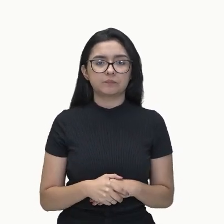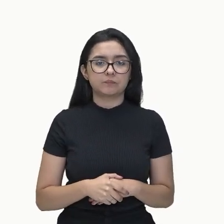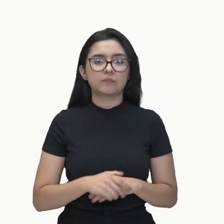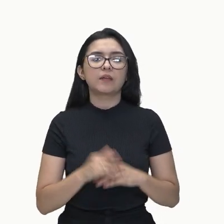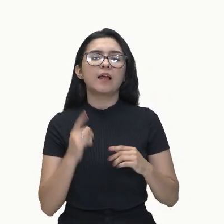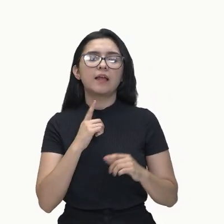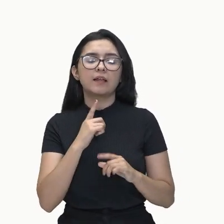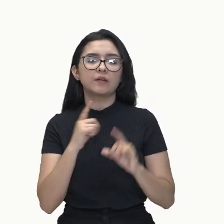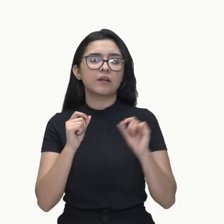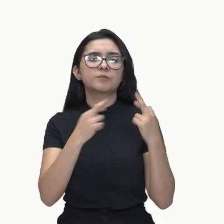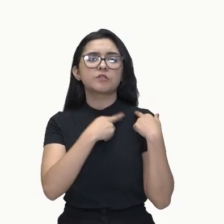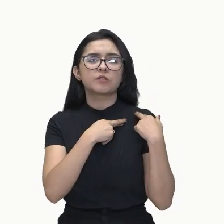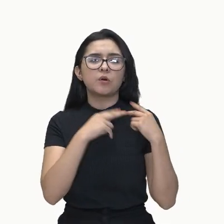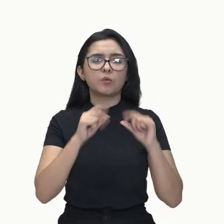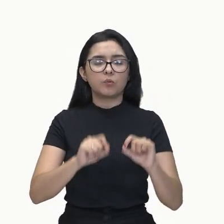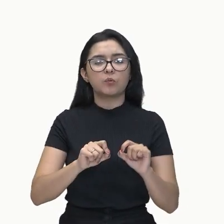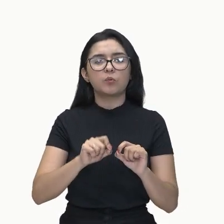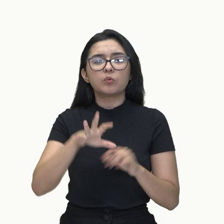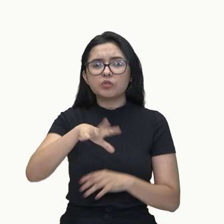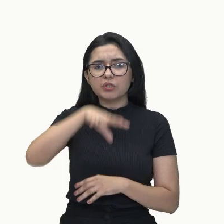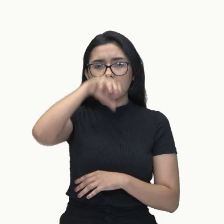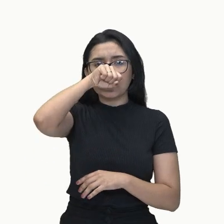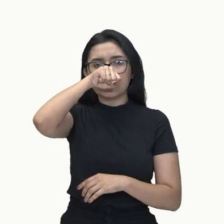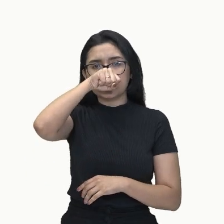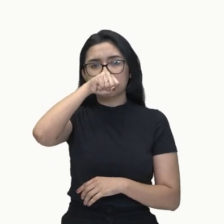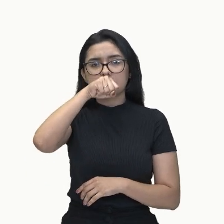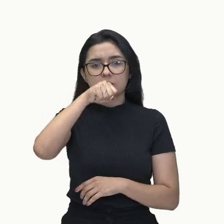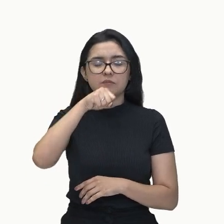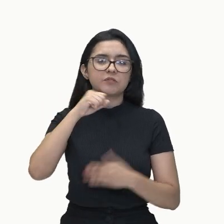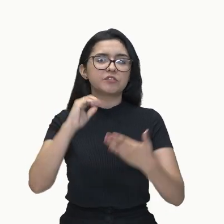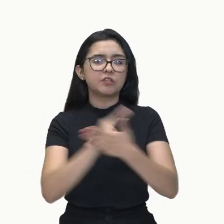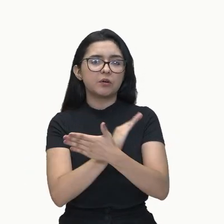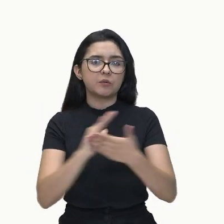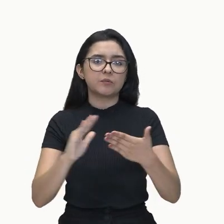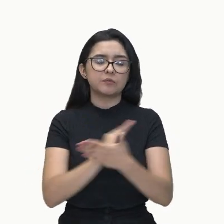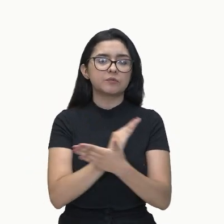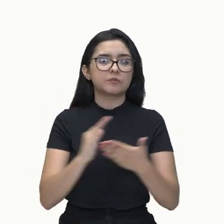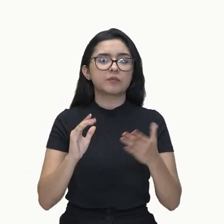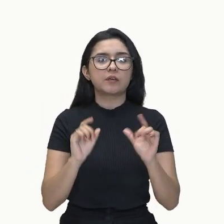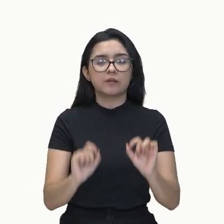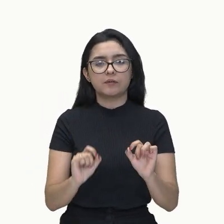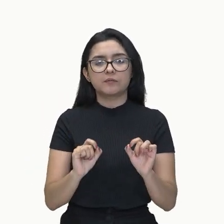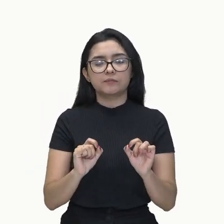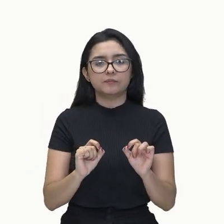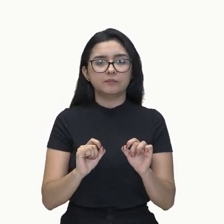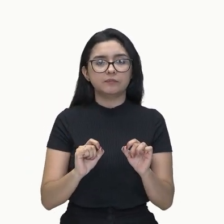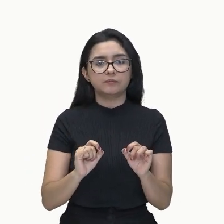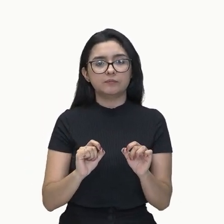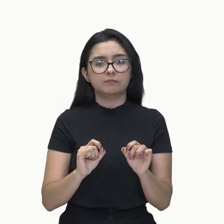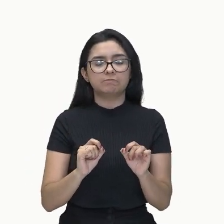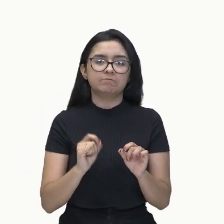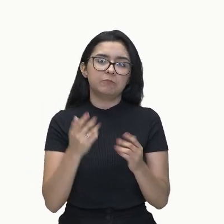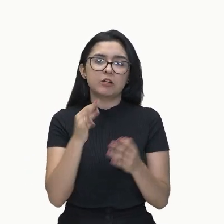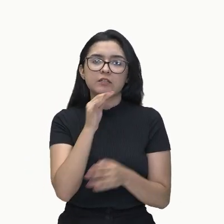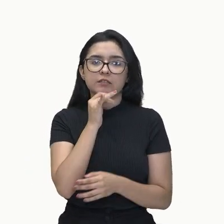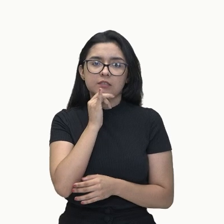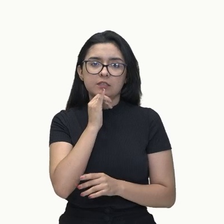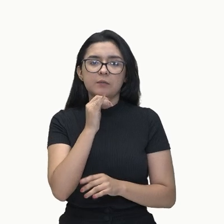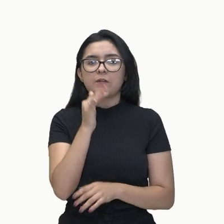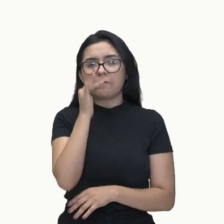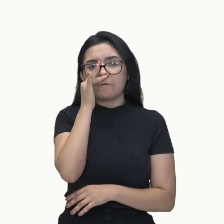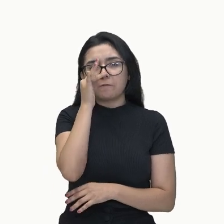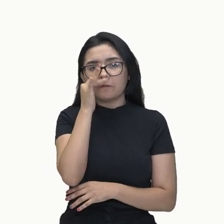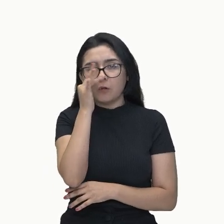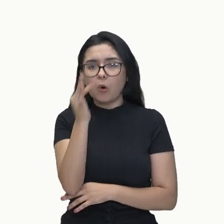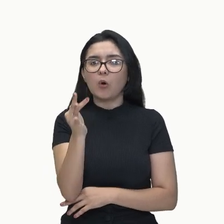aroma de algumas plantas, de algumas flores